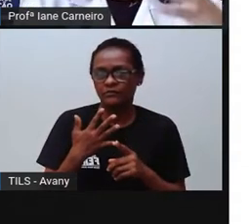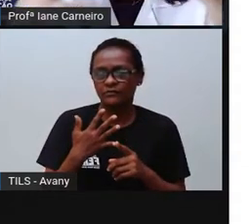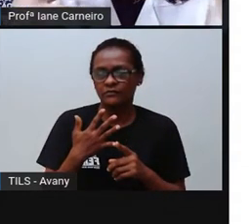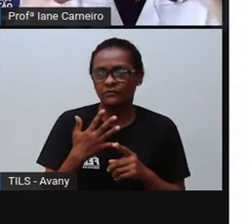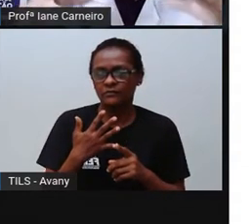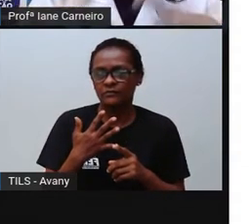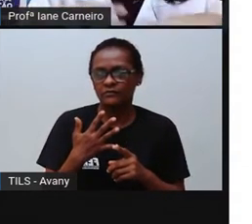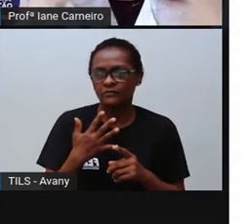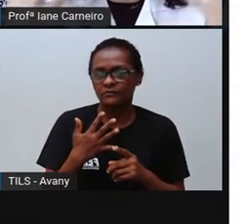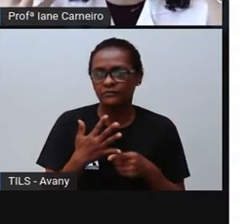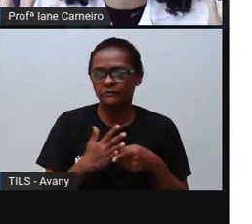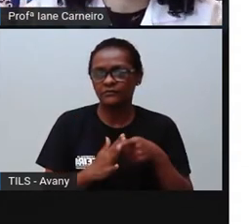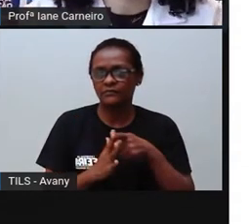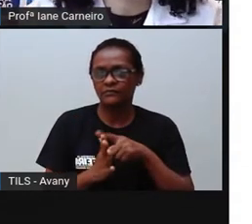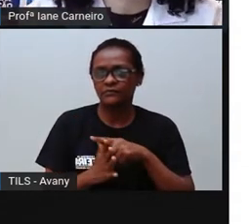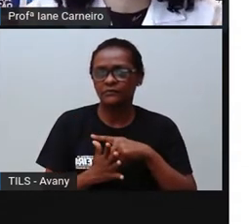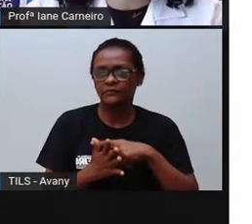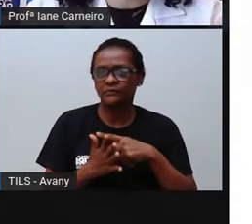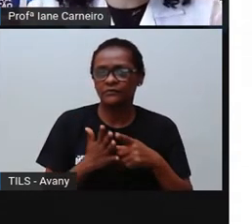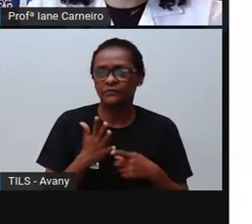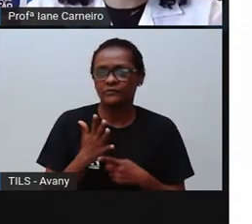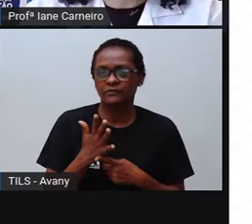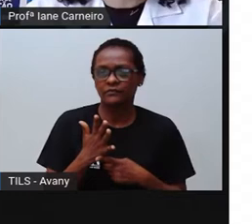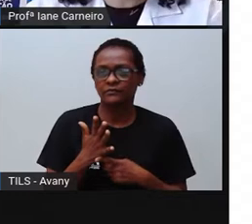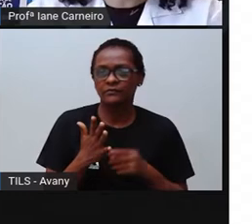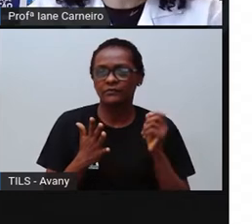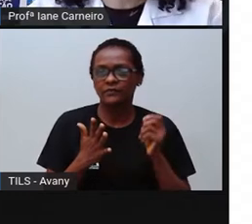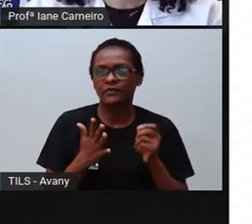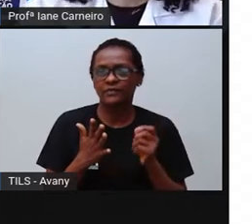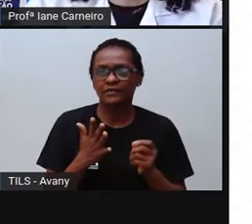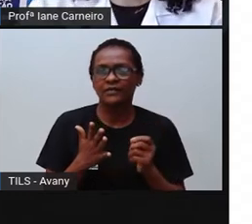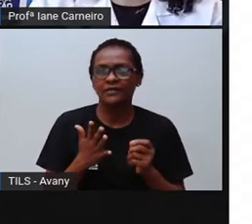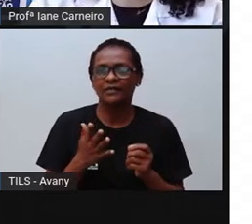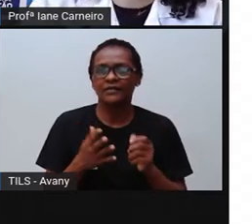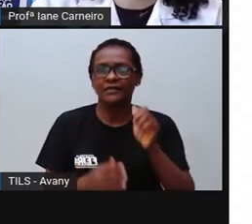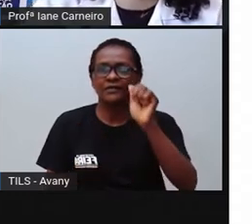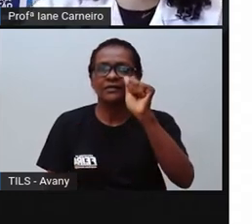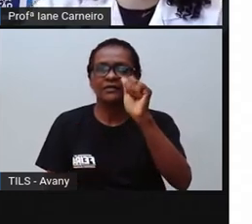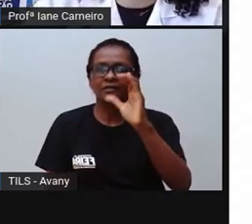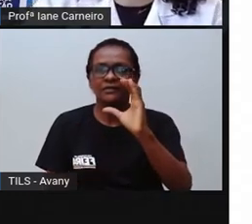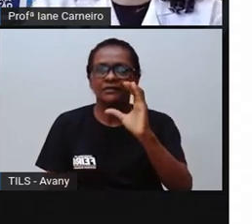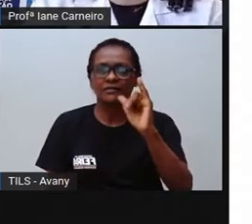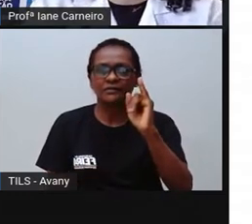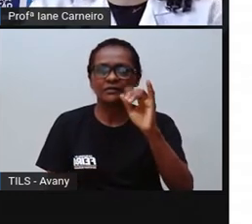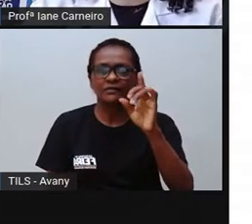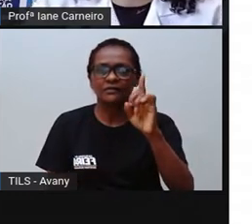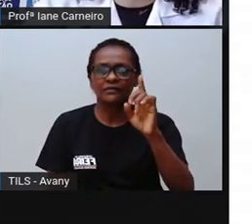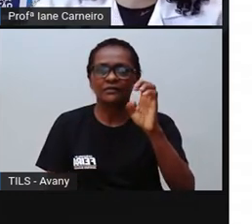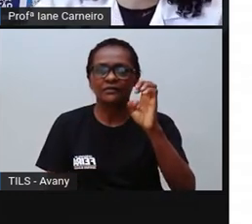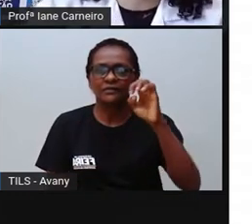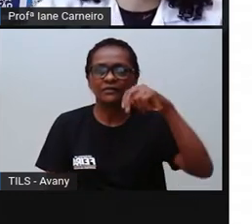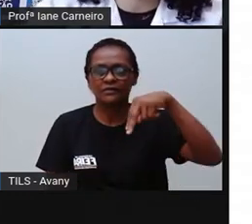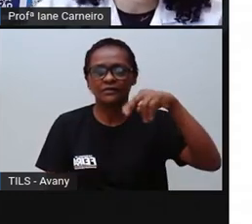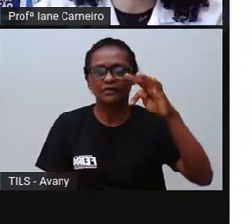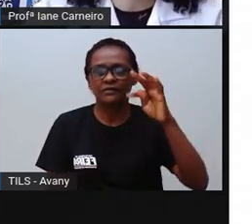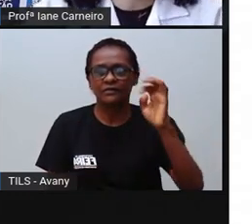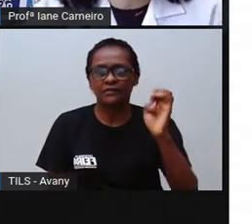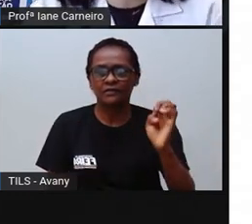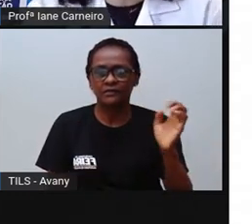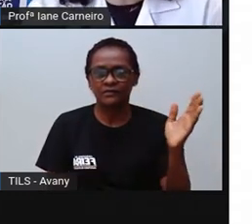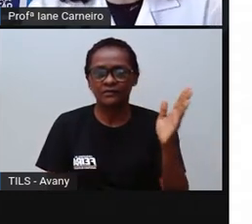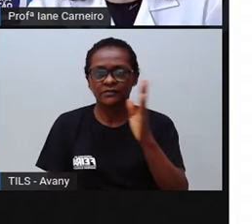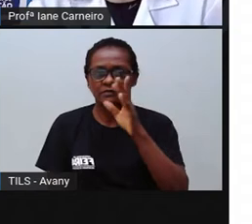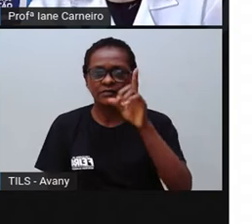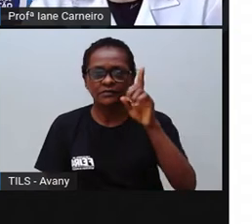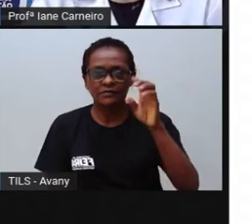quer explicar pra vocês o que é um acidente doméstico, tá certo? O acidente doméstico é aquele que ocorre no local onde